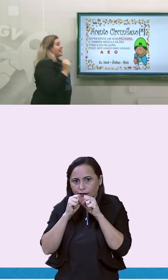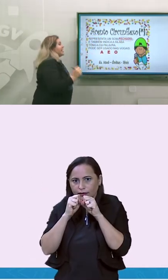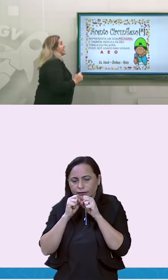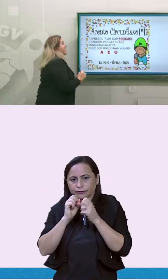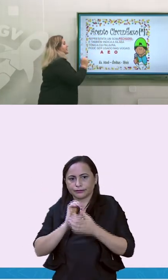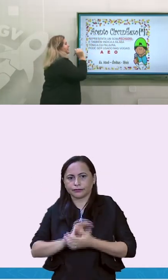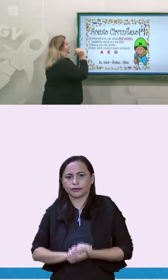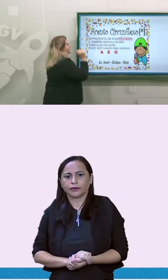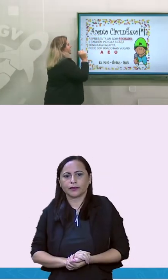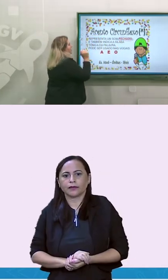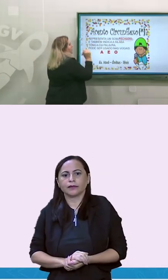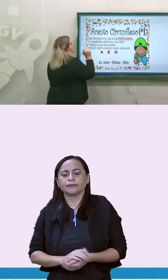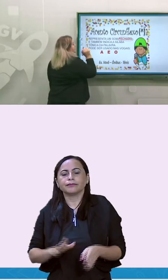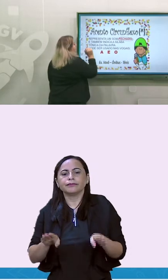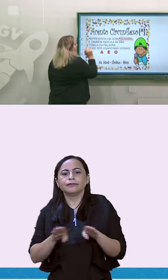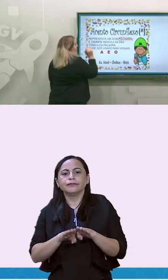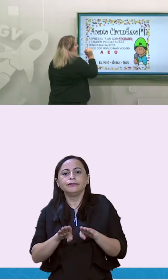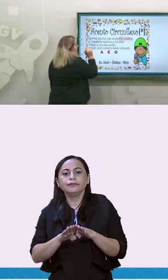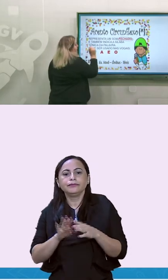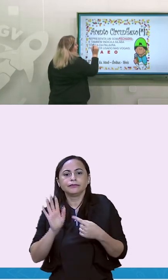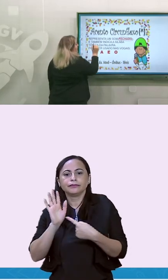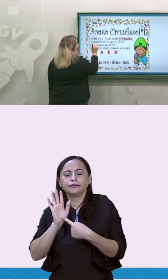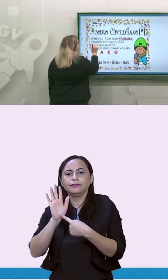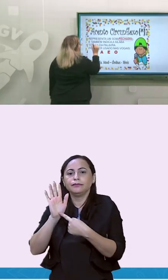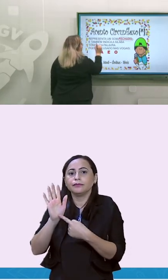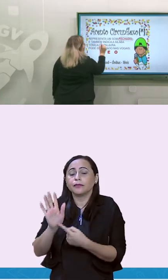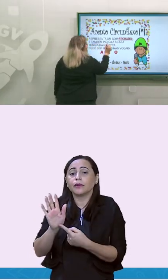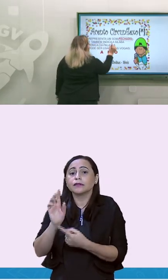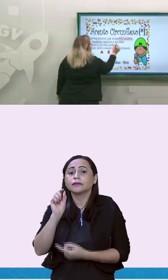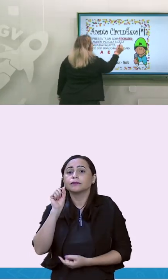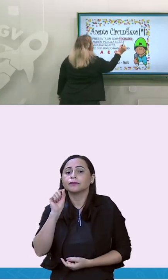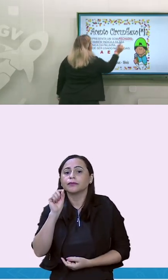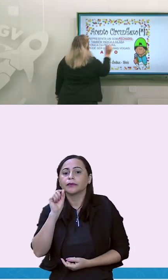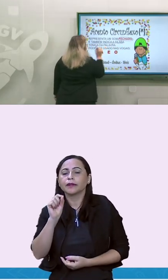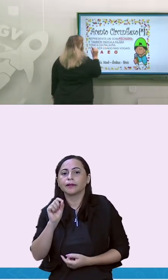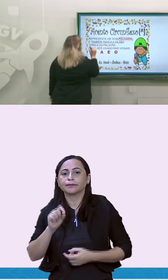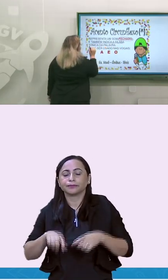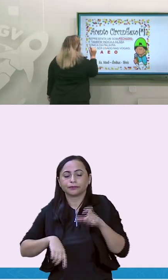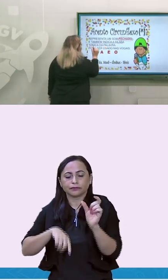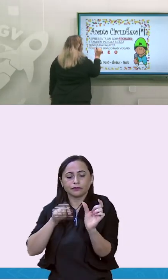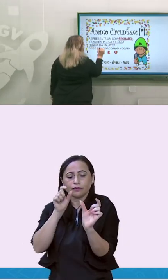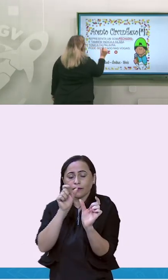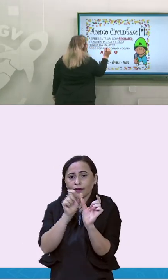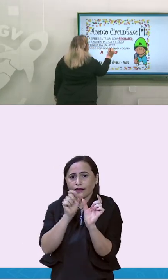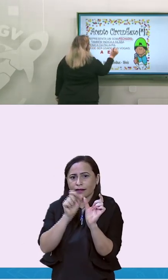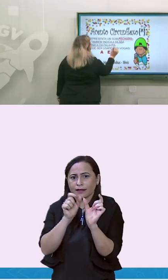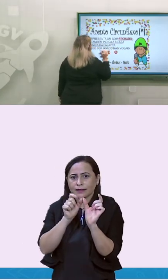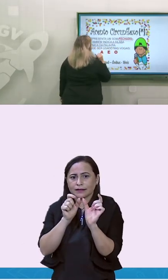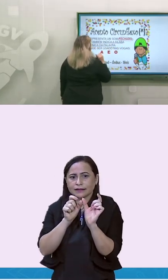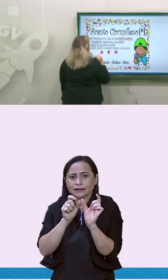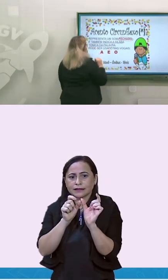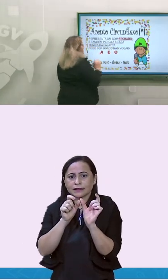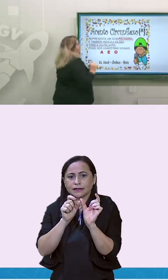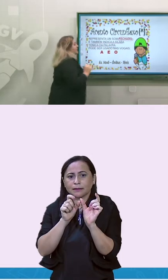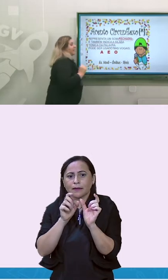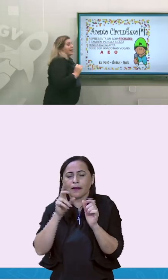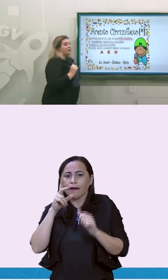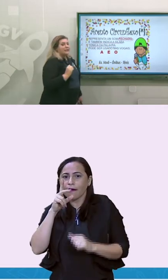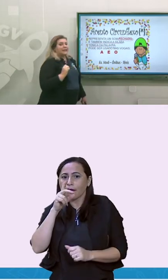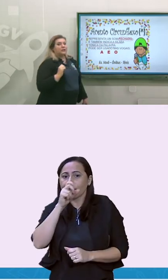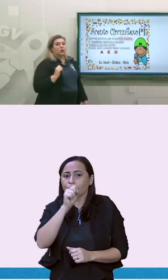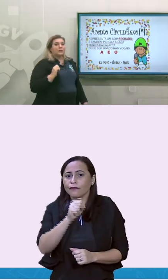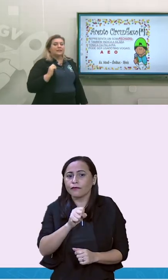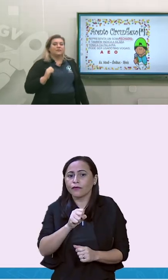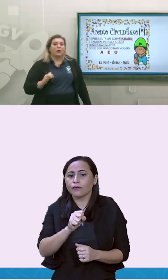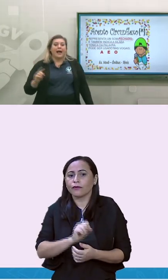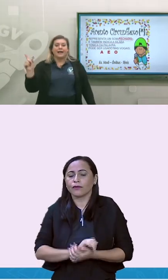esse. E esse acento também indica a sílaba tônica da palavra. E ele